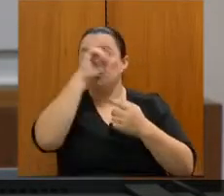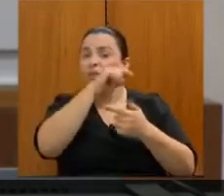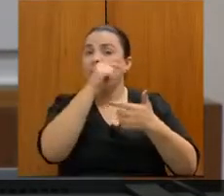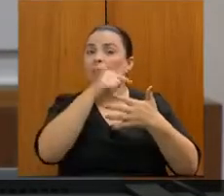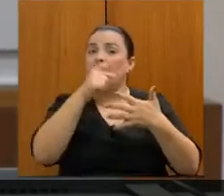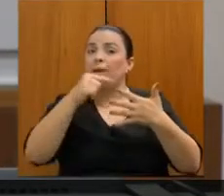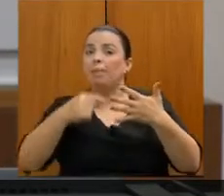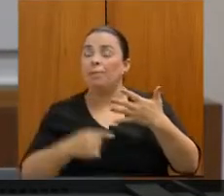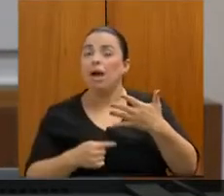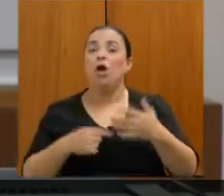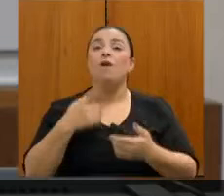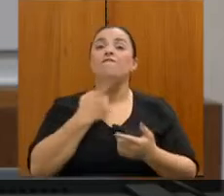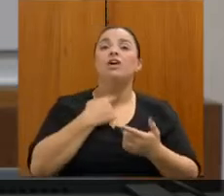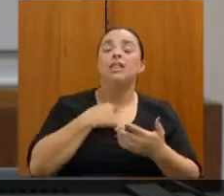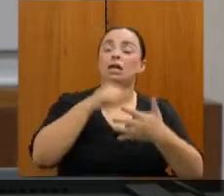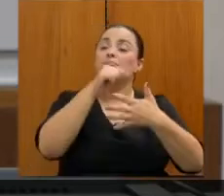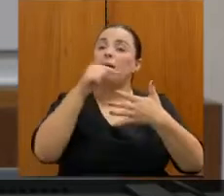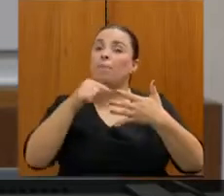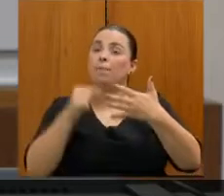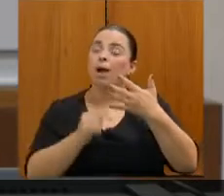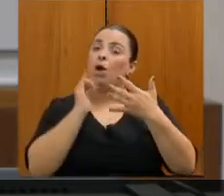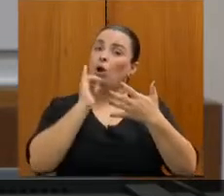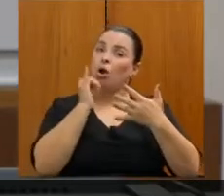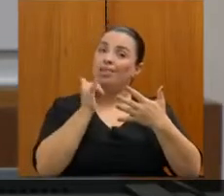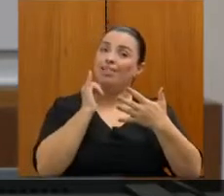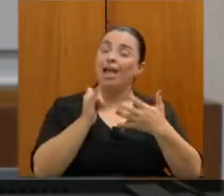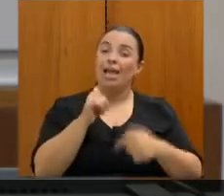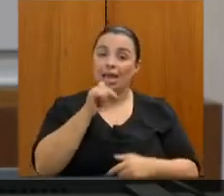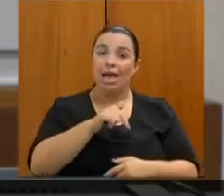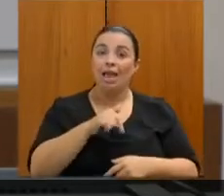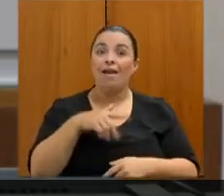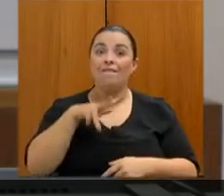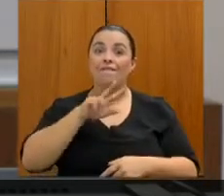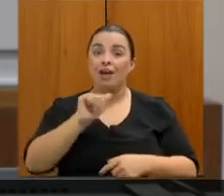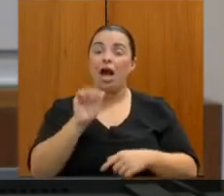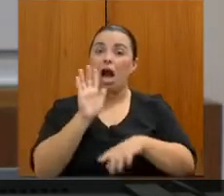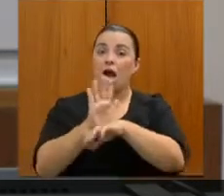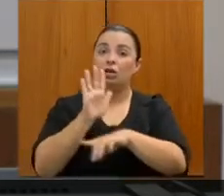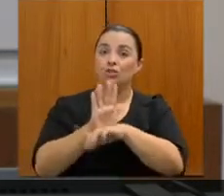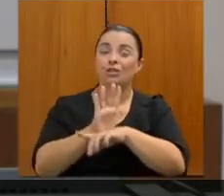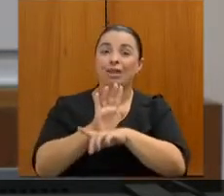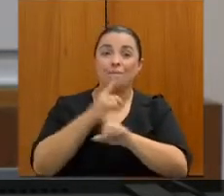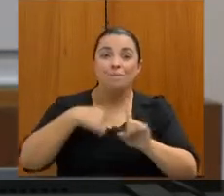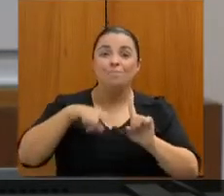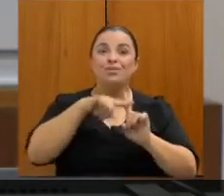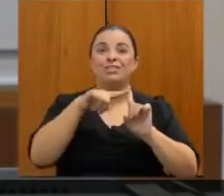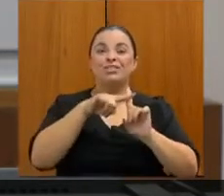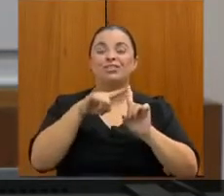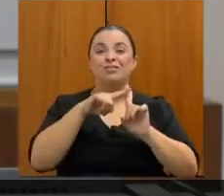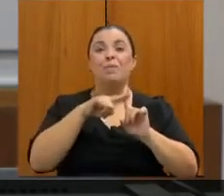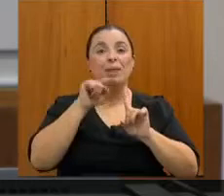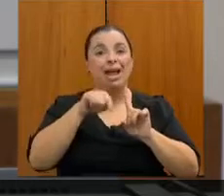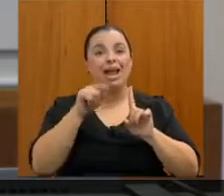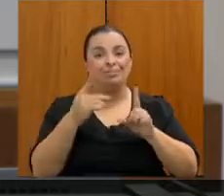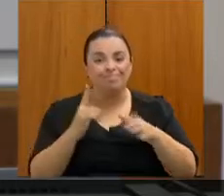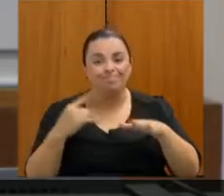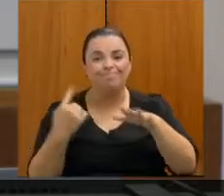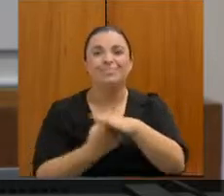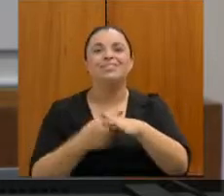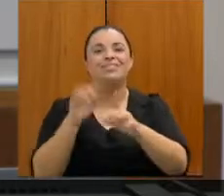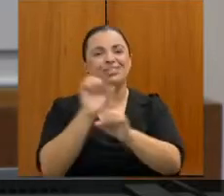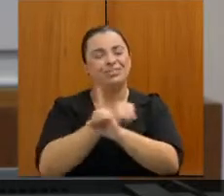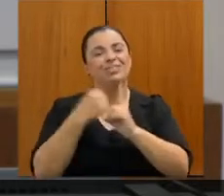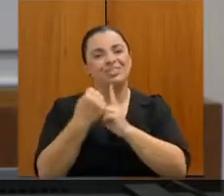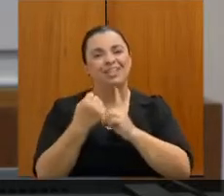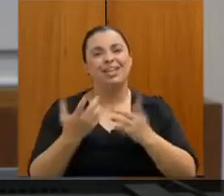os desejos que elas têm, e que vai contribuir ativamente para a inserção dela dentro da sociedade. Muito obrigada a